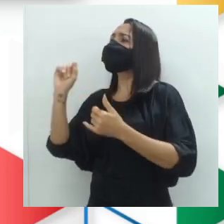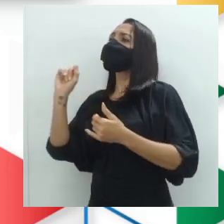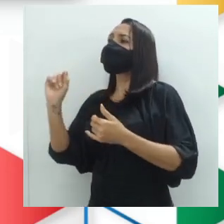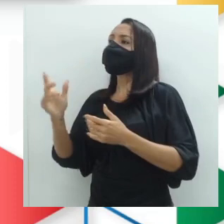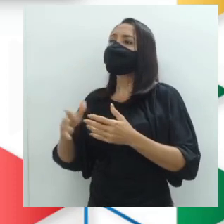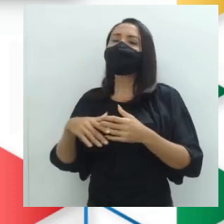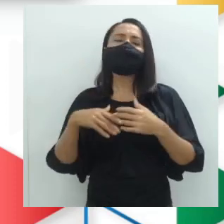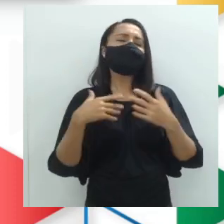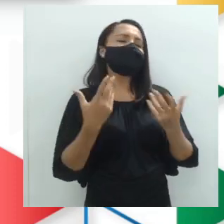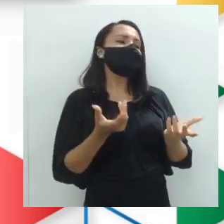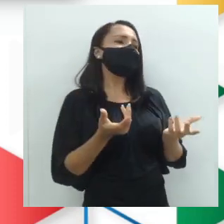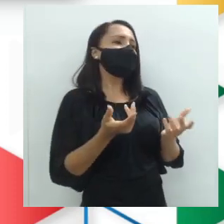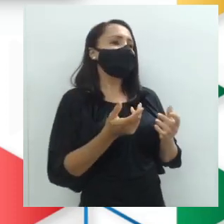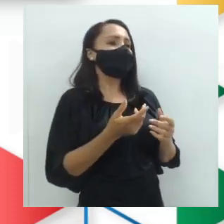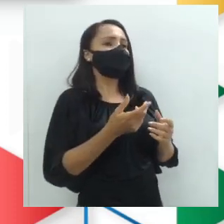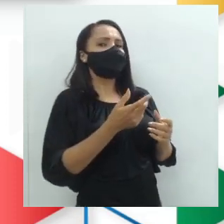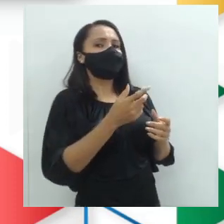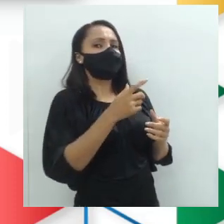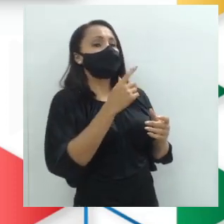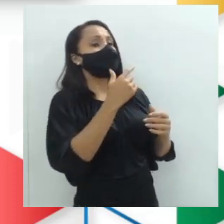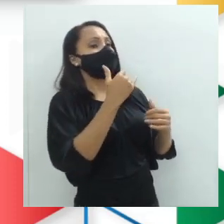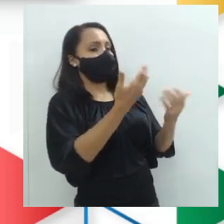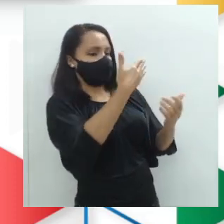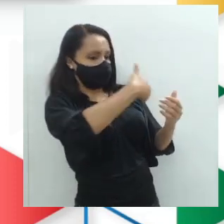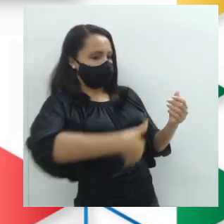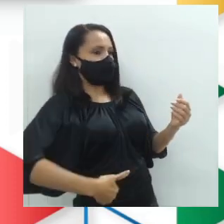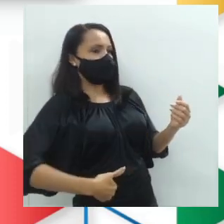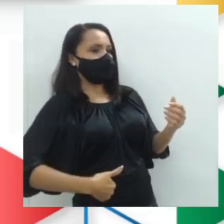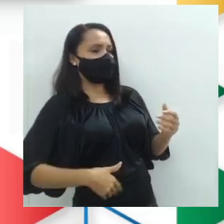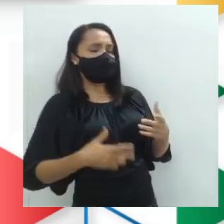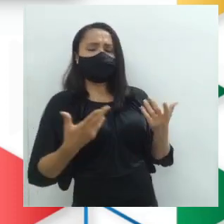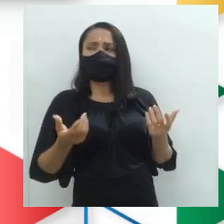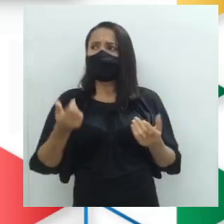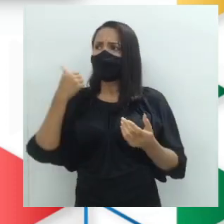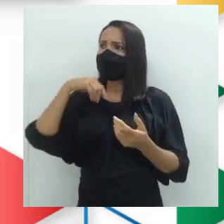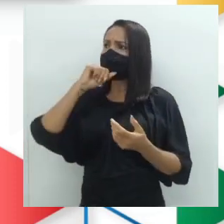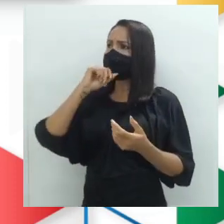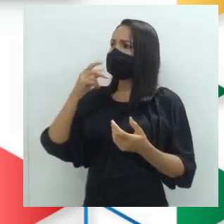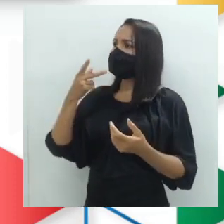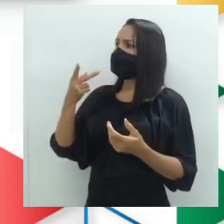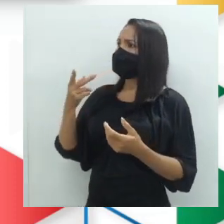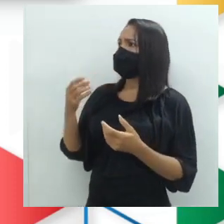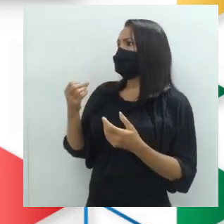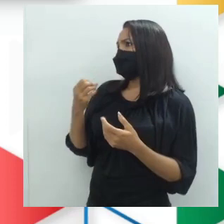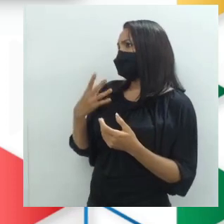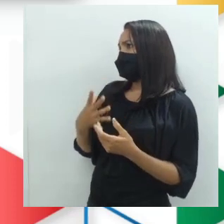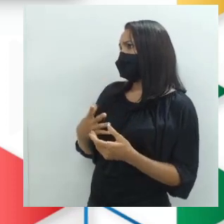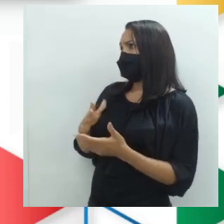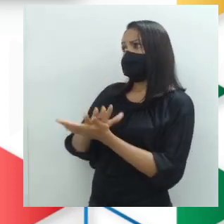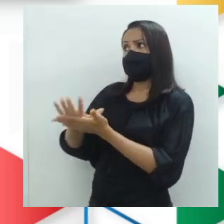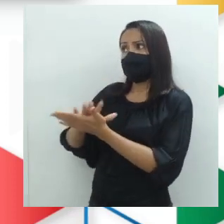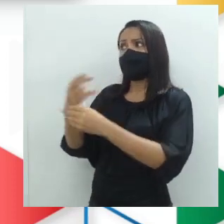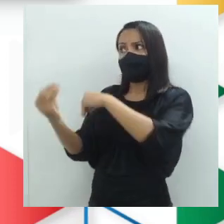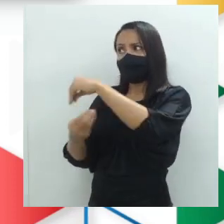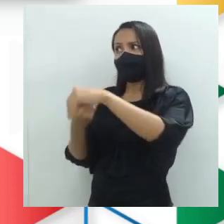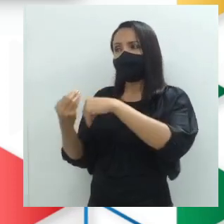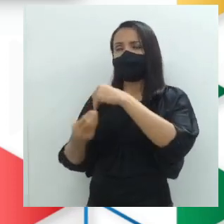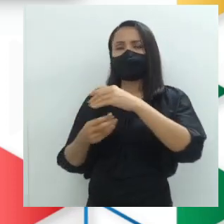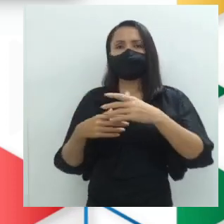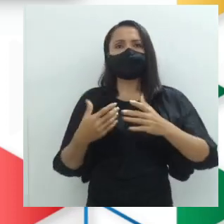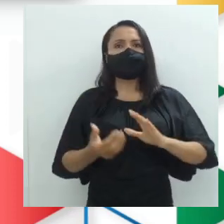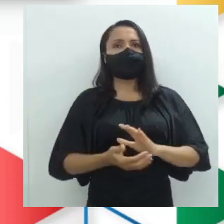Marfalda e os amigos dizem, de governo. A mãe, então, diz, bom, nada de bagunça, hein?